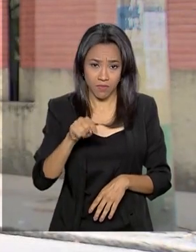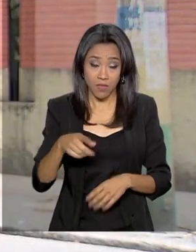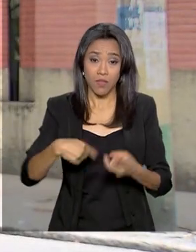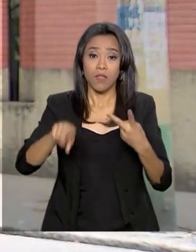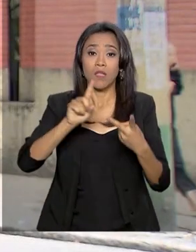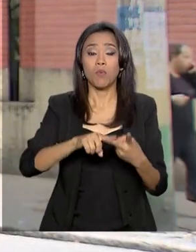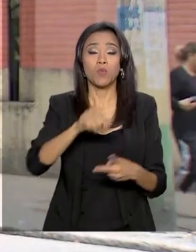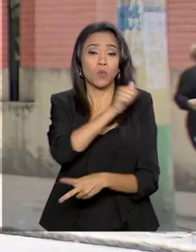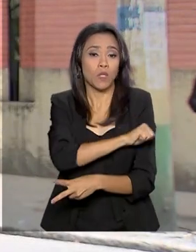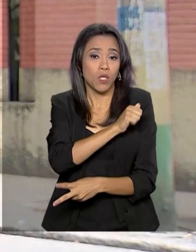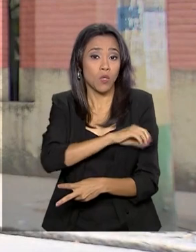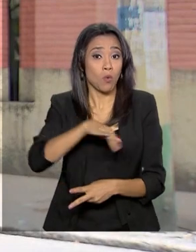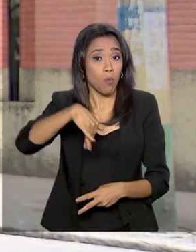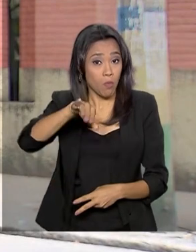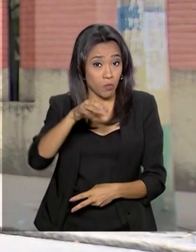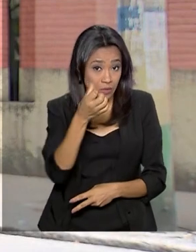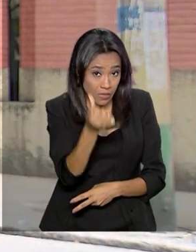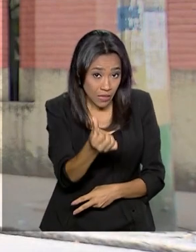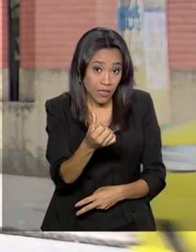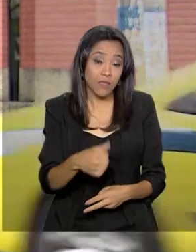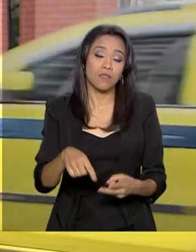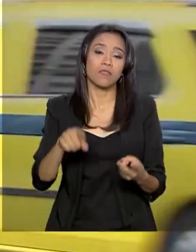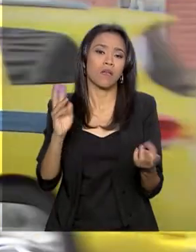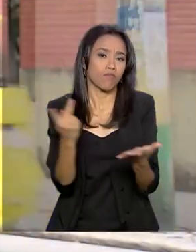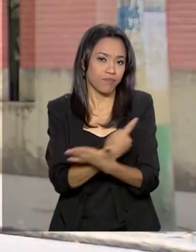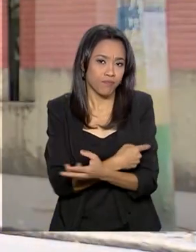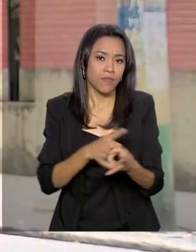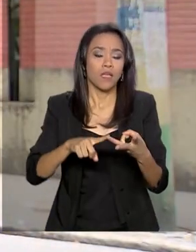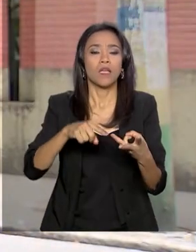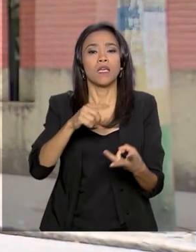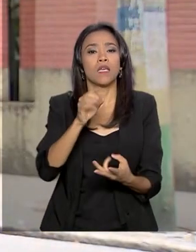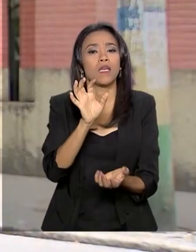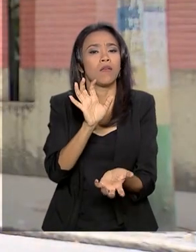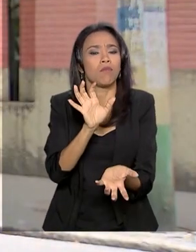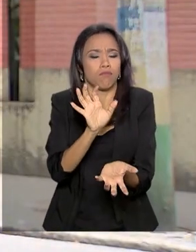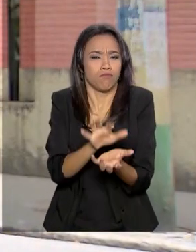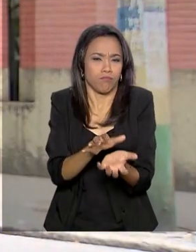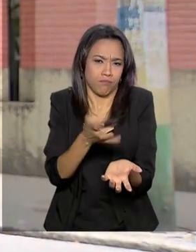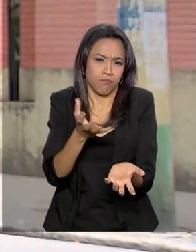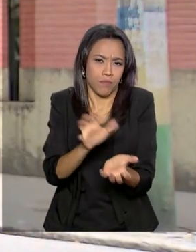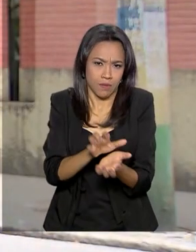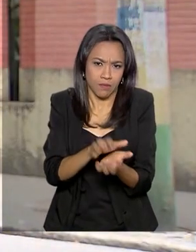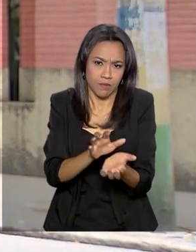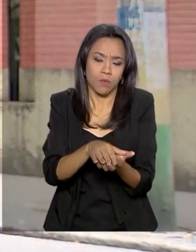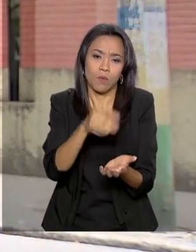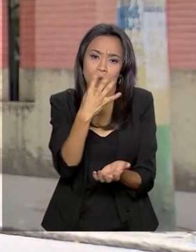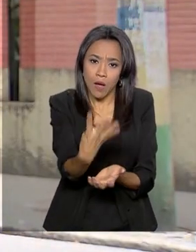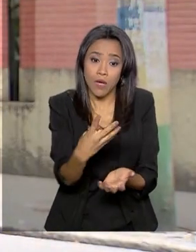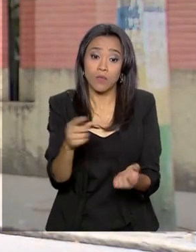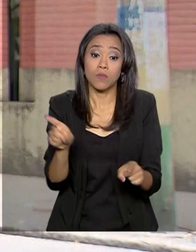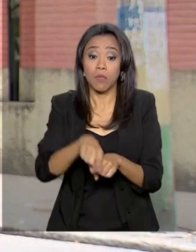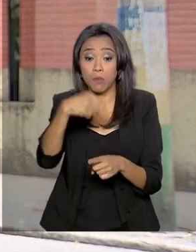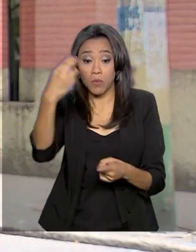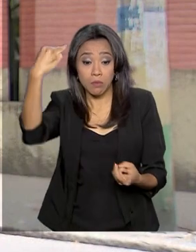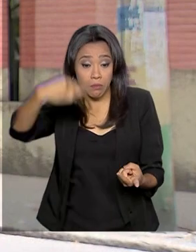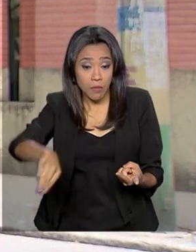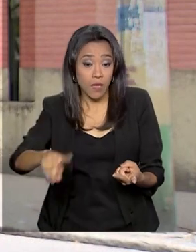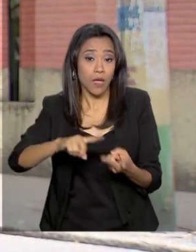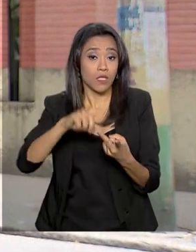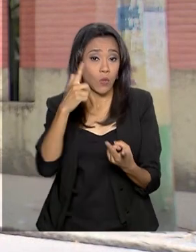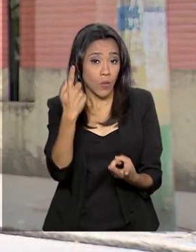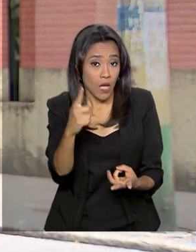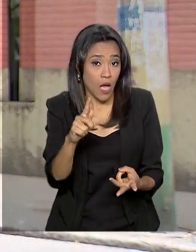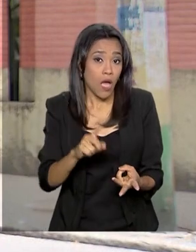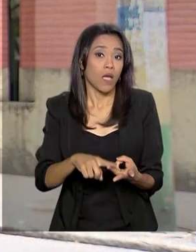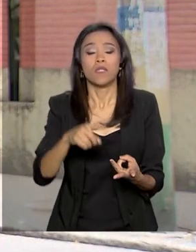casos e Pernambuco com 4. Com um caso cada, parecem Bahia, Paraná, Goiás, Maranhão, Rio Grande do